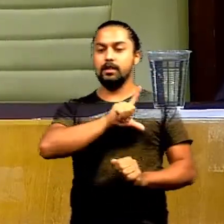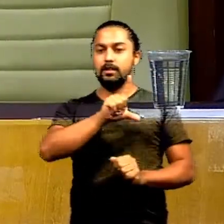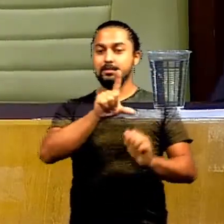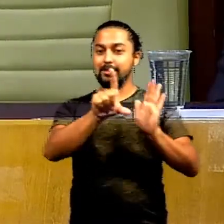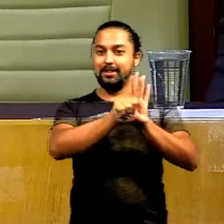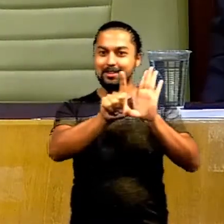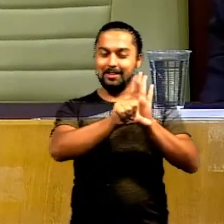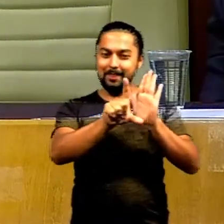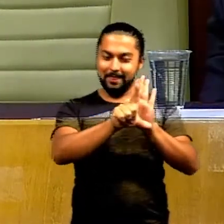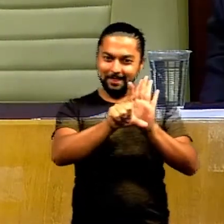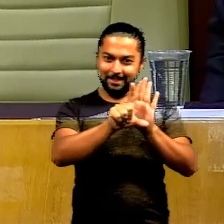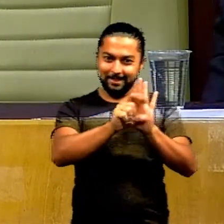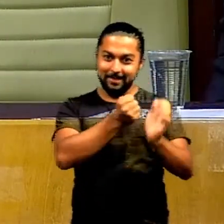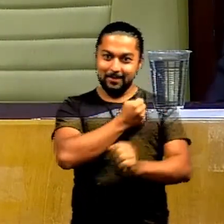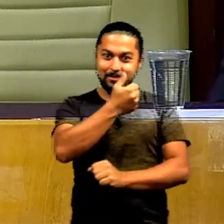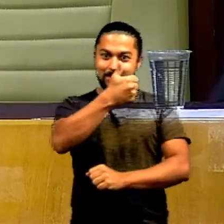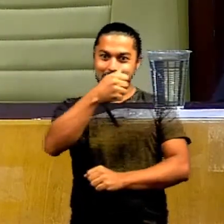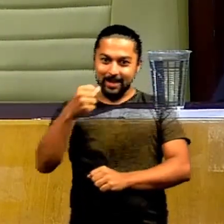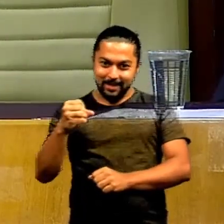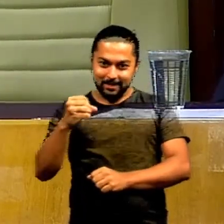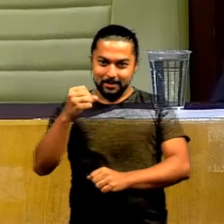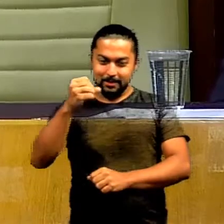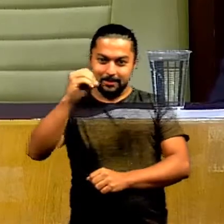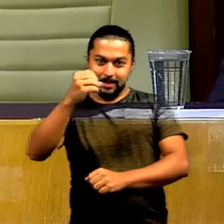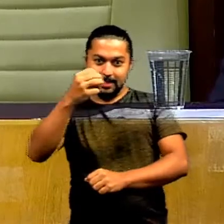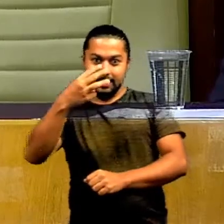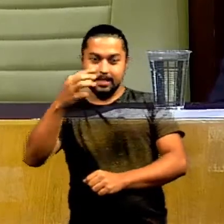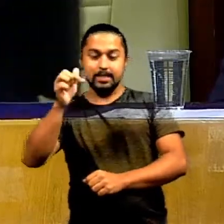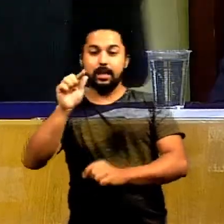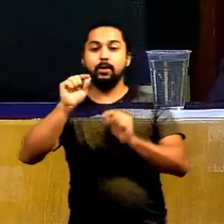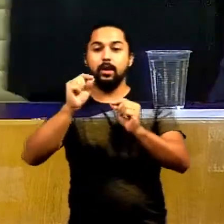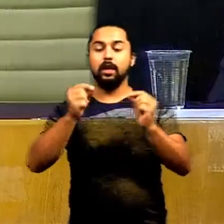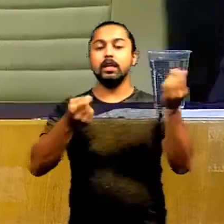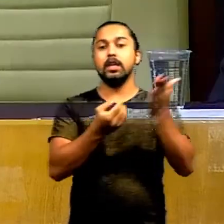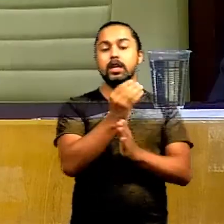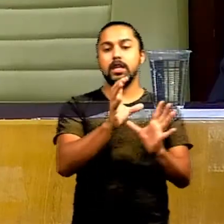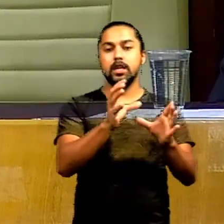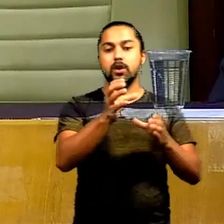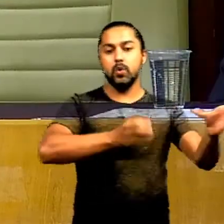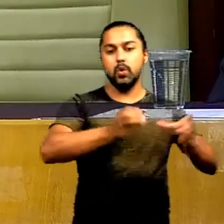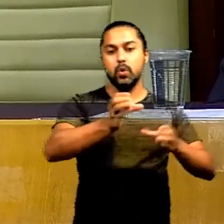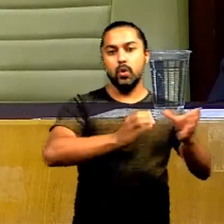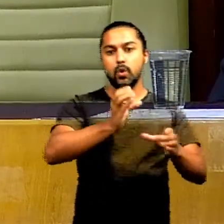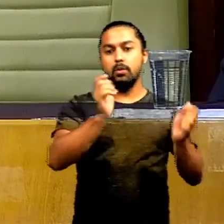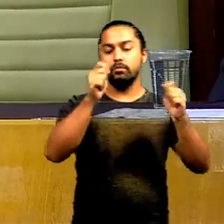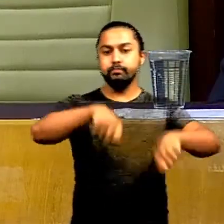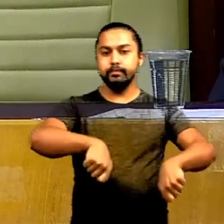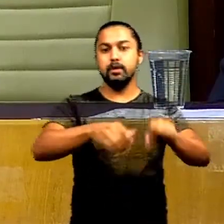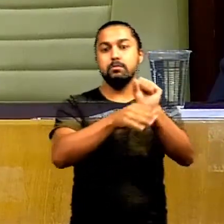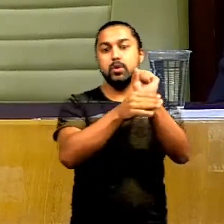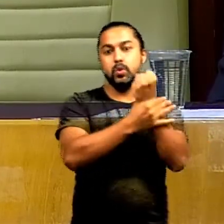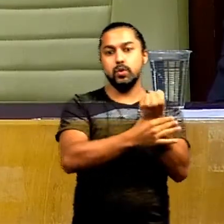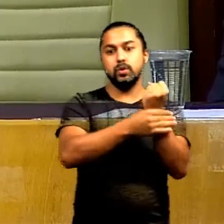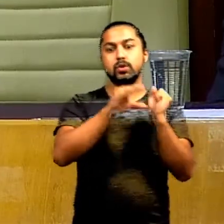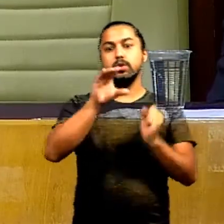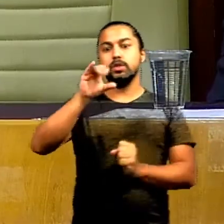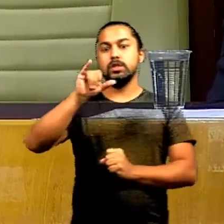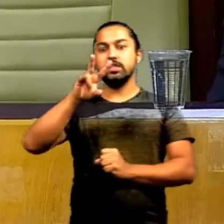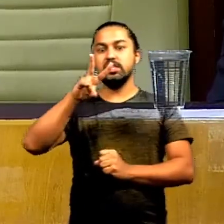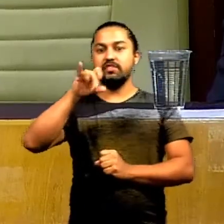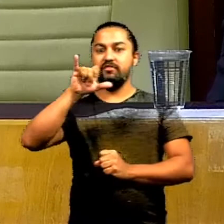.000 de 2037, de 29 de 8 de 2018, que cria a Coordenadoria Municipal de Proteção e Defesa Civil,